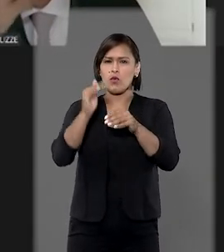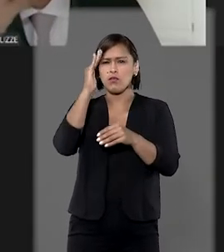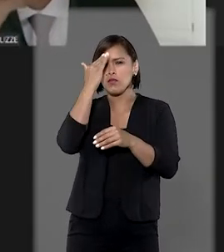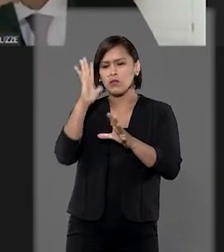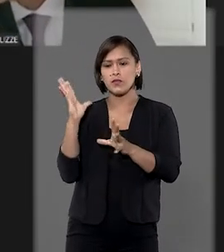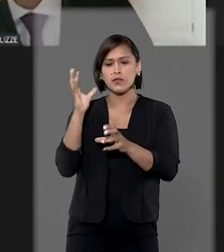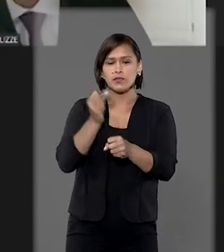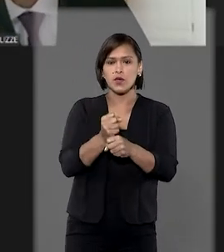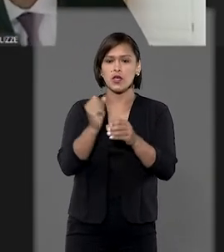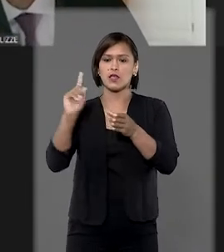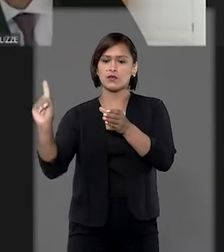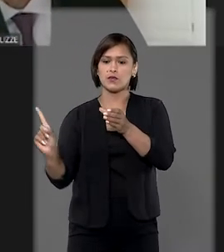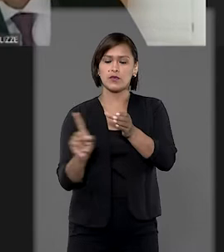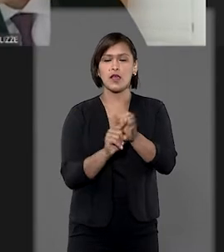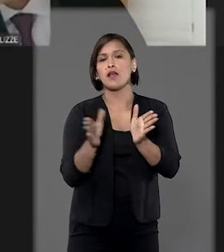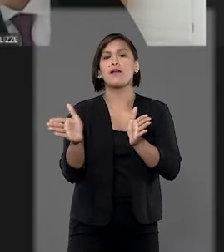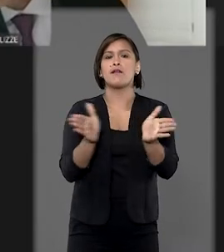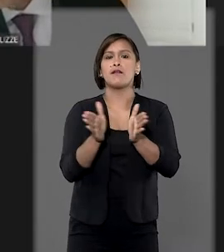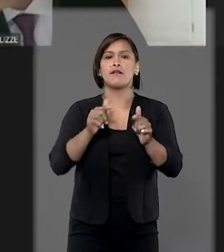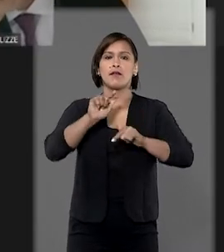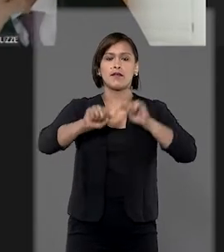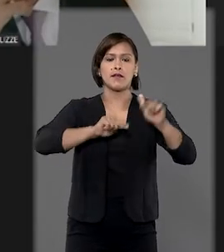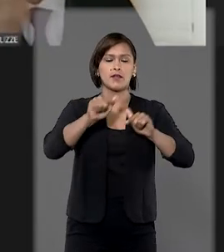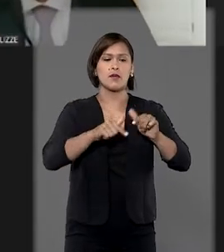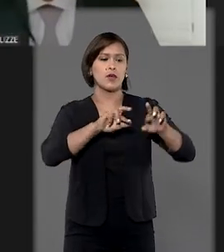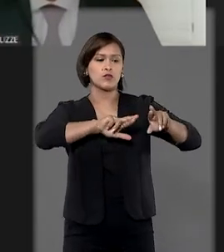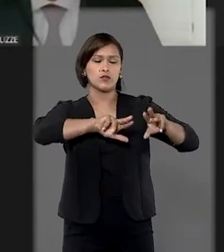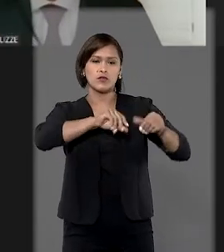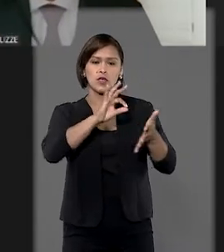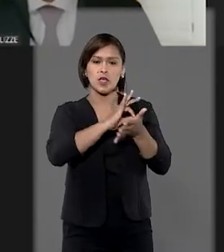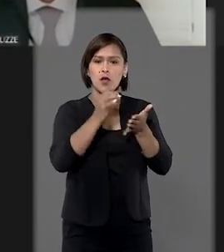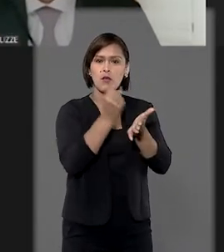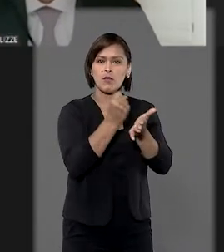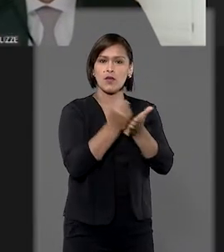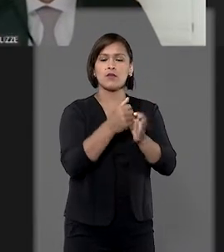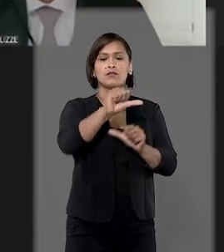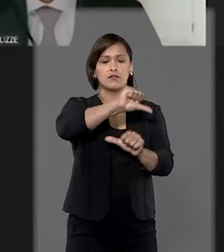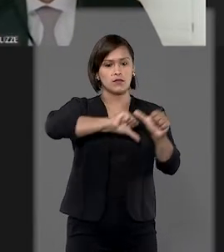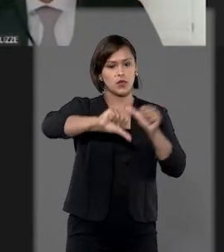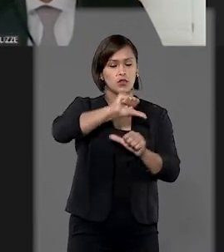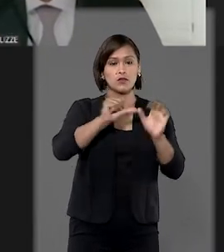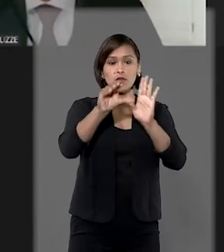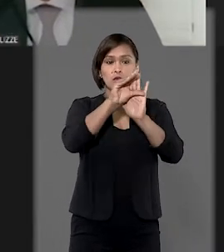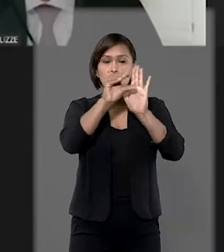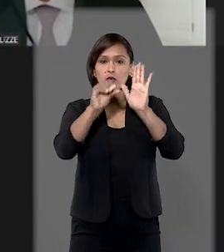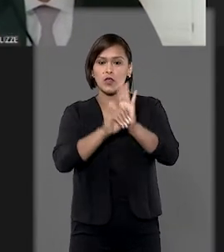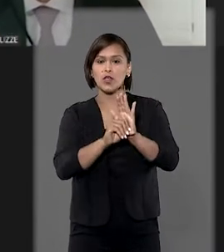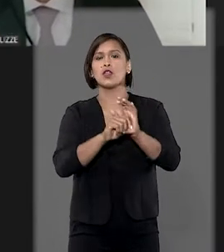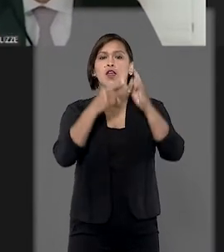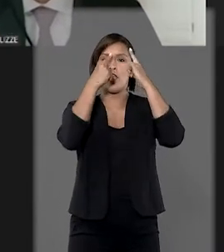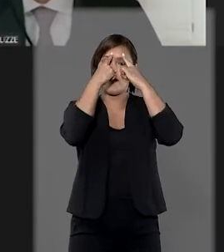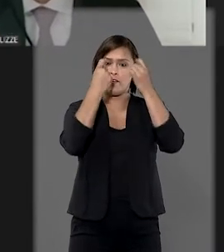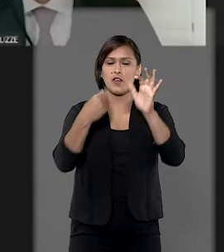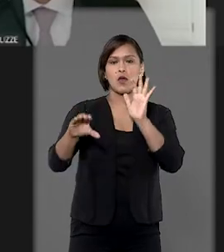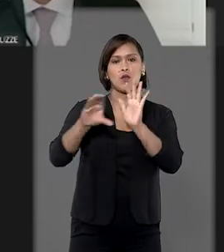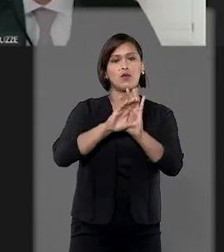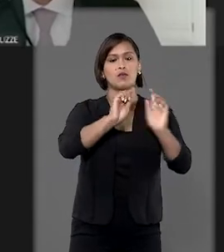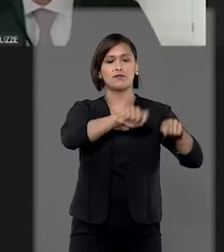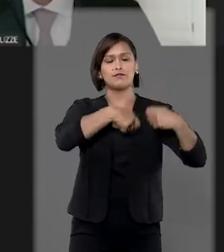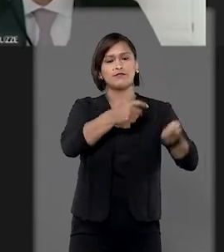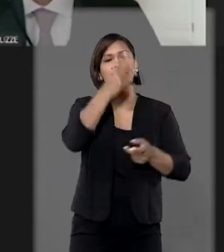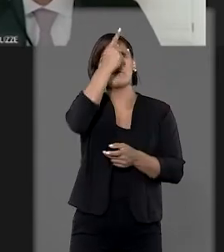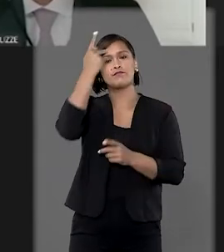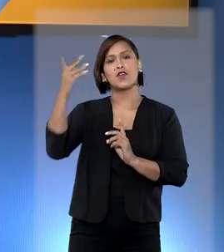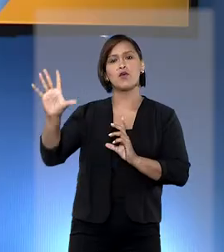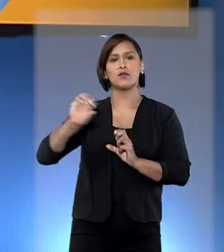entenderam que agregar unilateralmente serviços ao plano original modifica seu conteúdo e viola o Código de Defesa